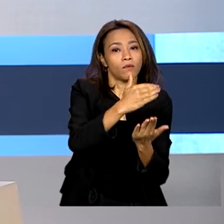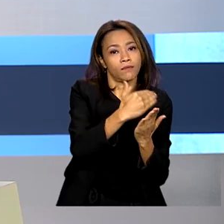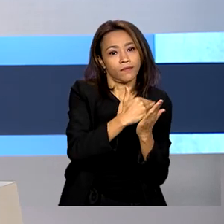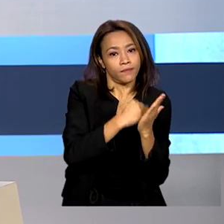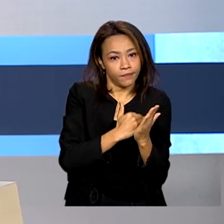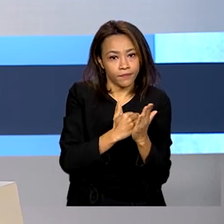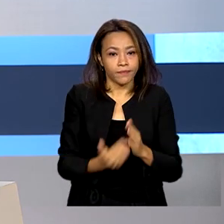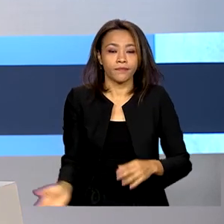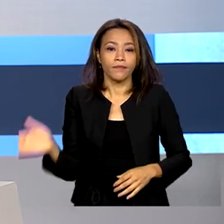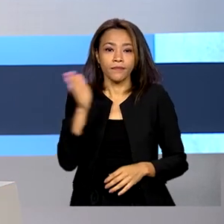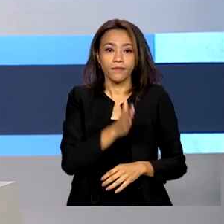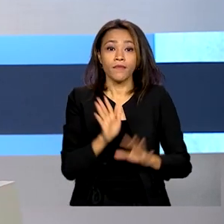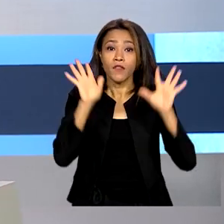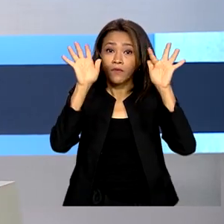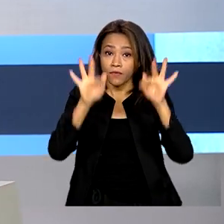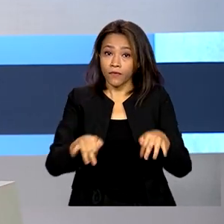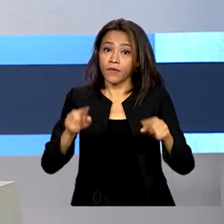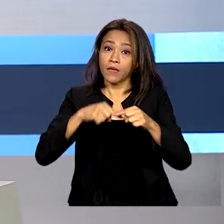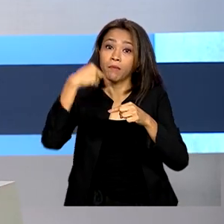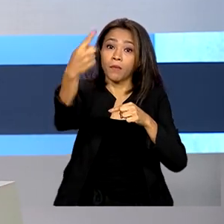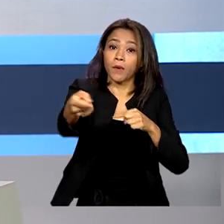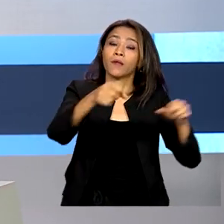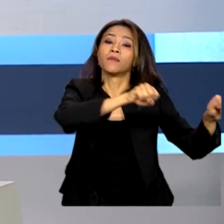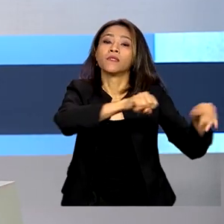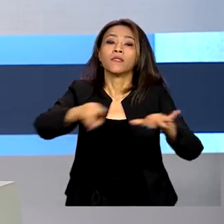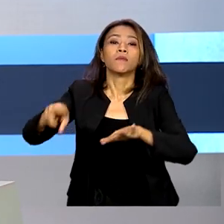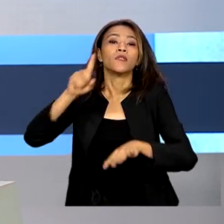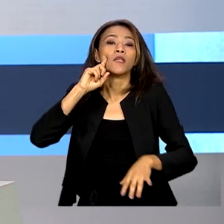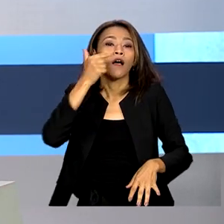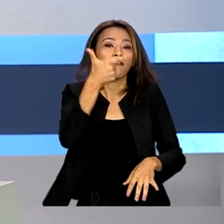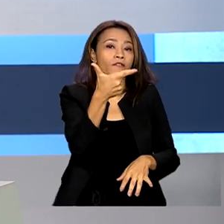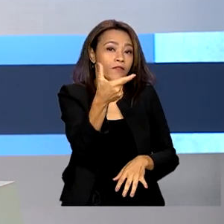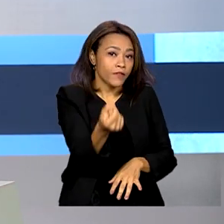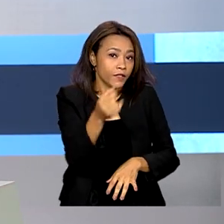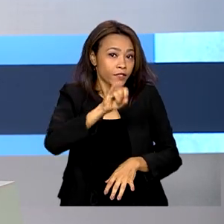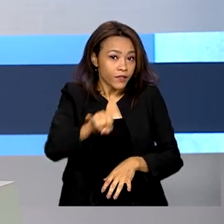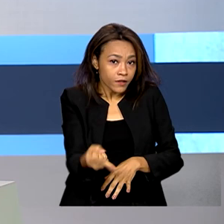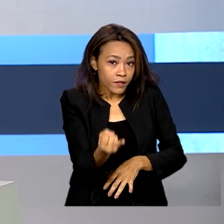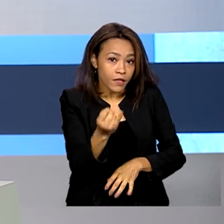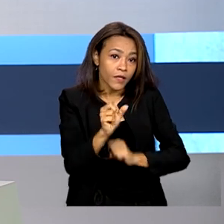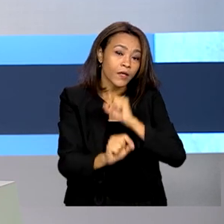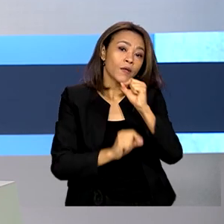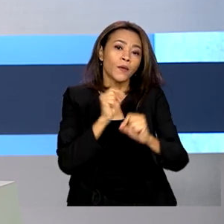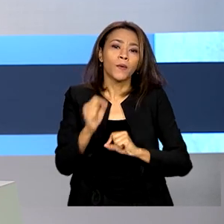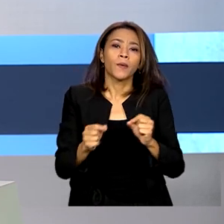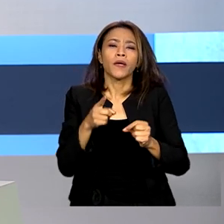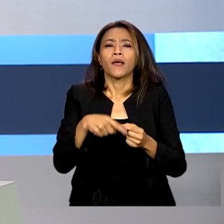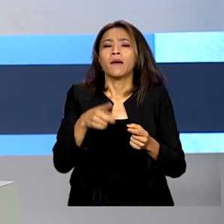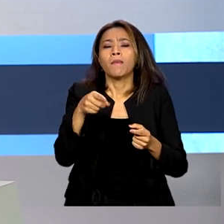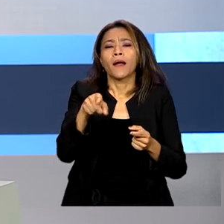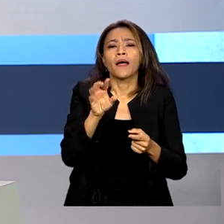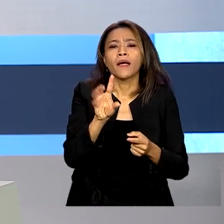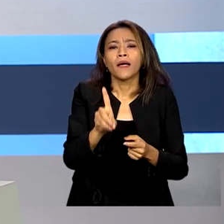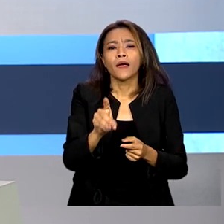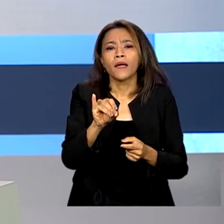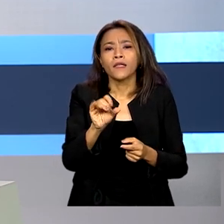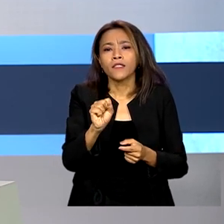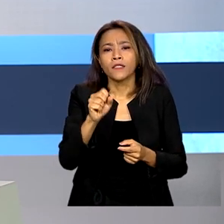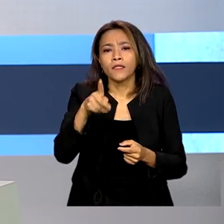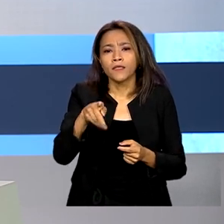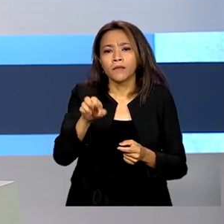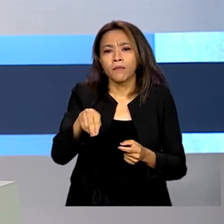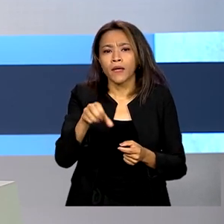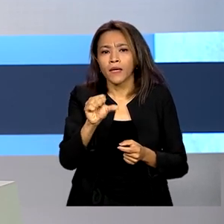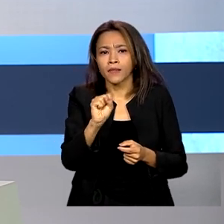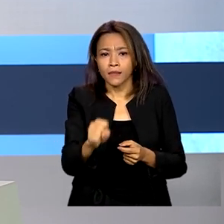Termina semana que vem, 20 de janeiro, o prazo para solicitar a dispensa da prova do ENAD 2022, o Exame